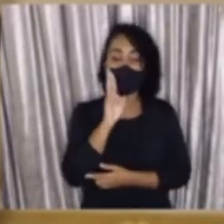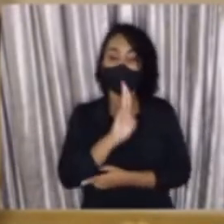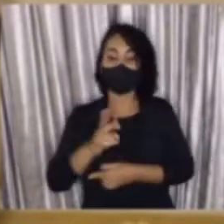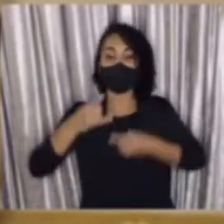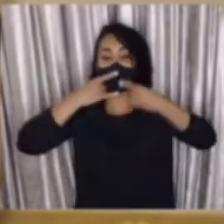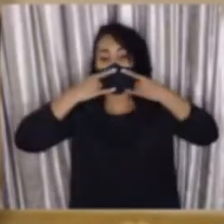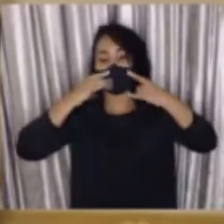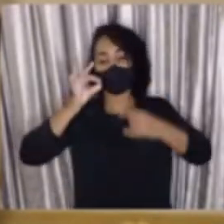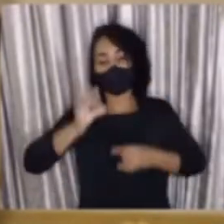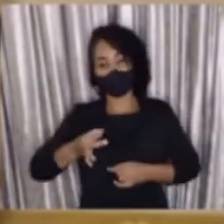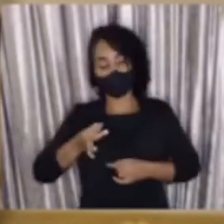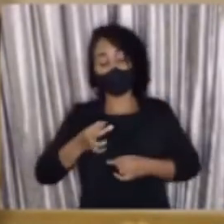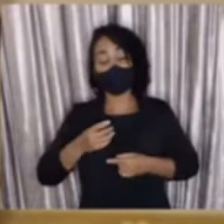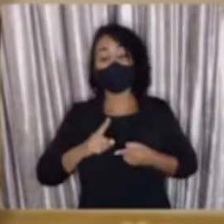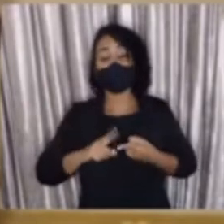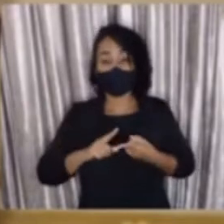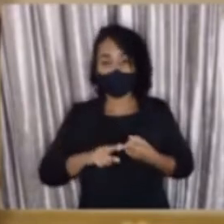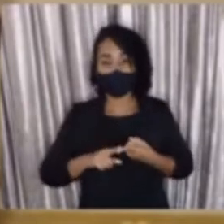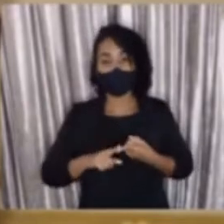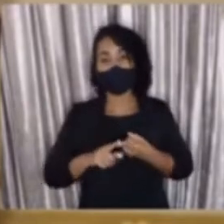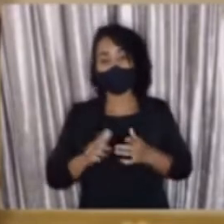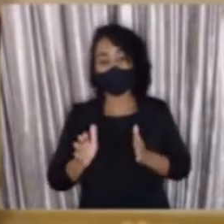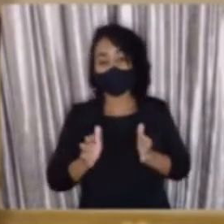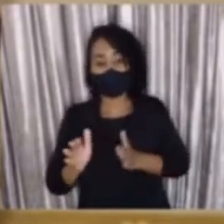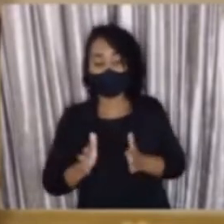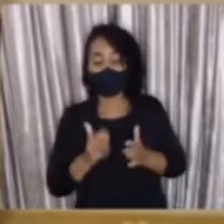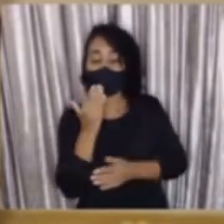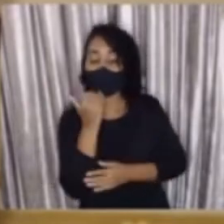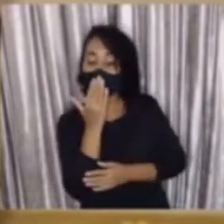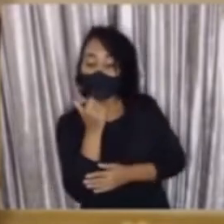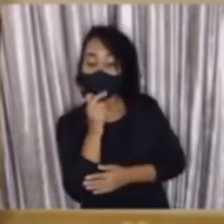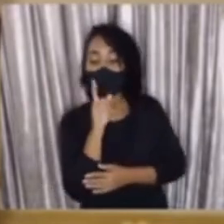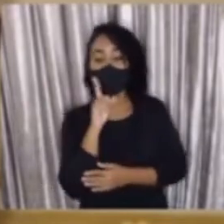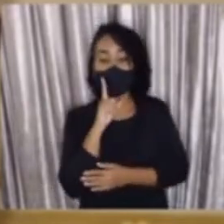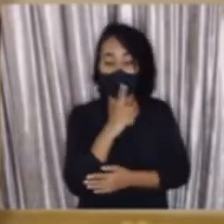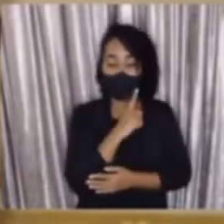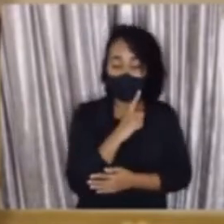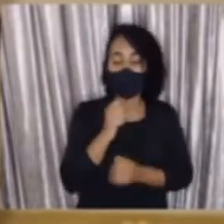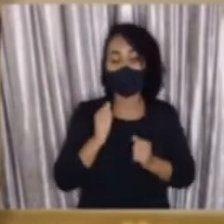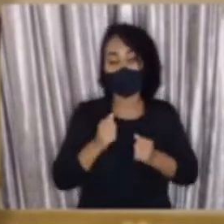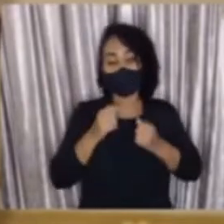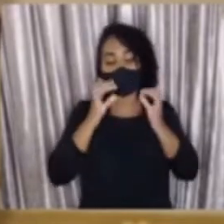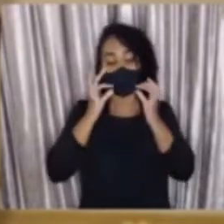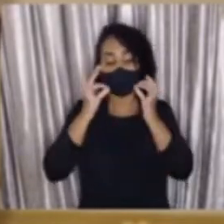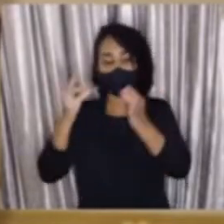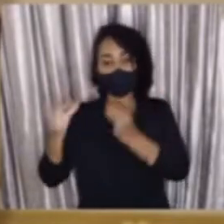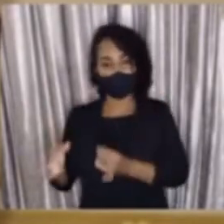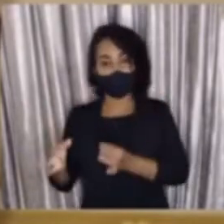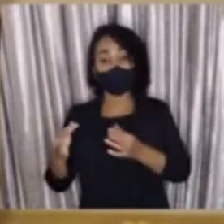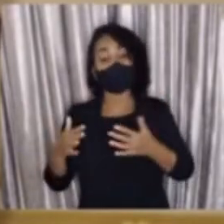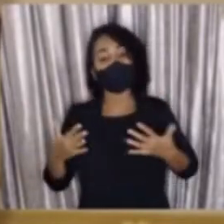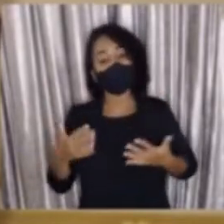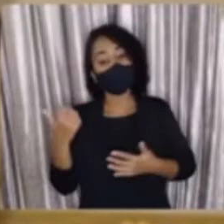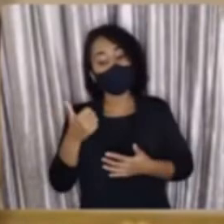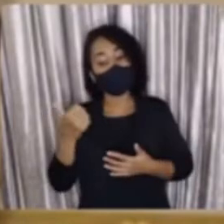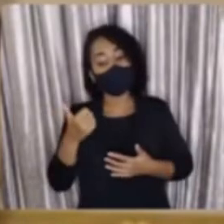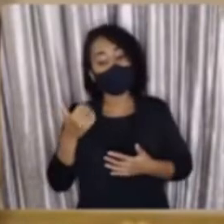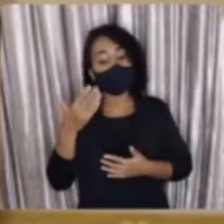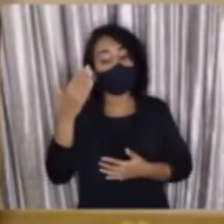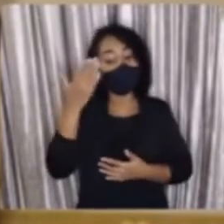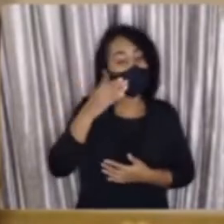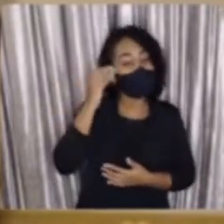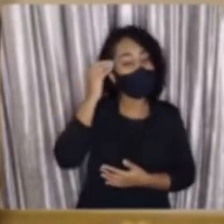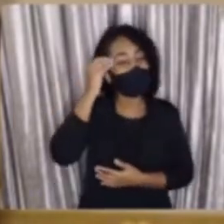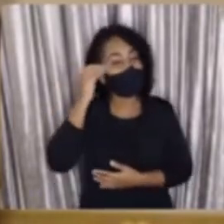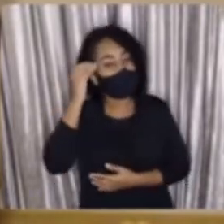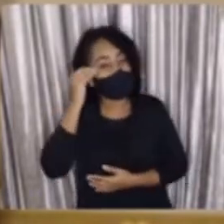utilizando a máscara. Apenas no momento da comida e da bebida poderão retirar a sua máscara. Então, nesses primeiros eventos, o